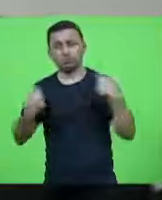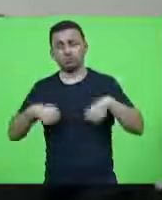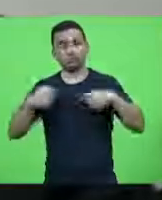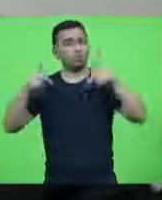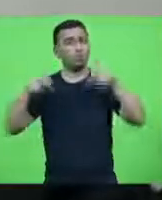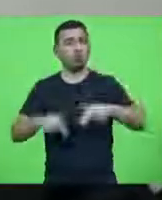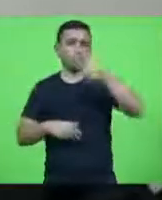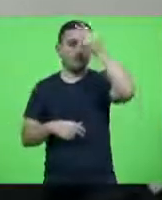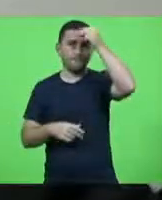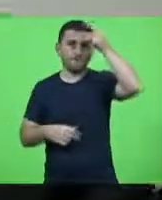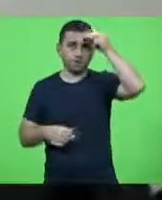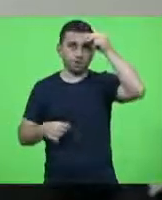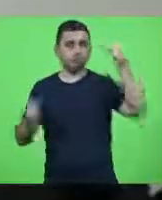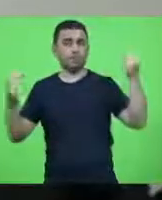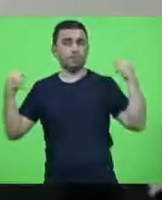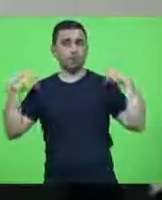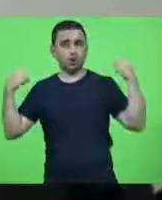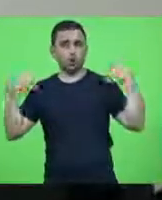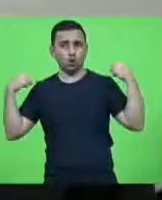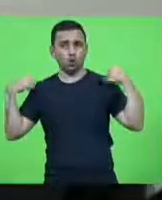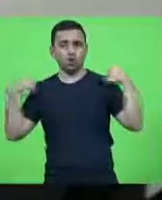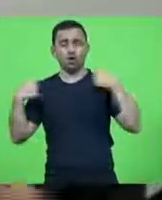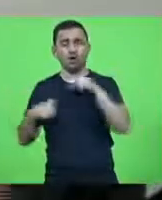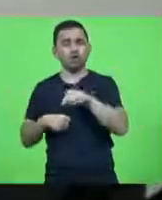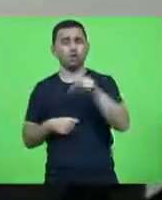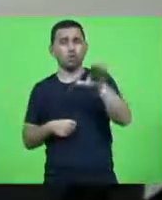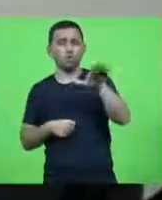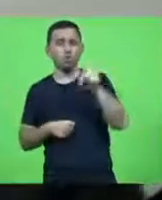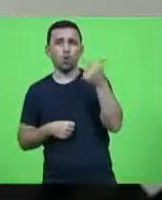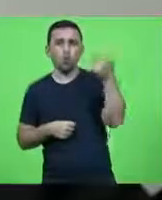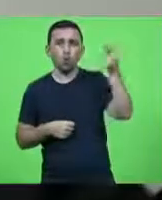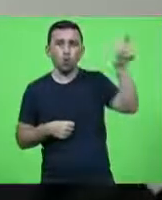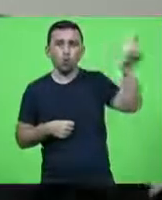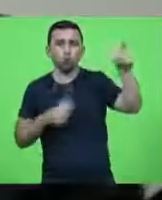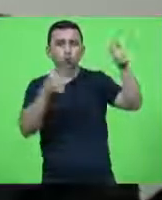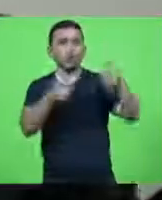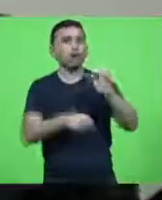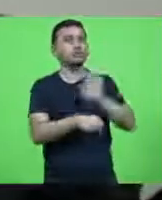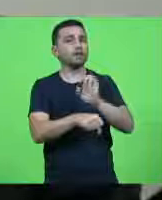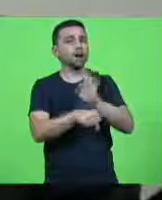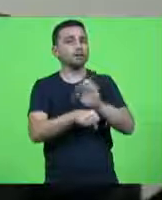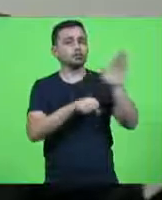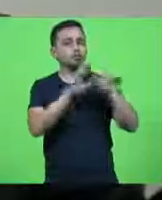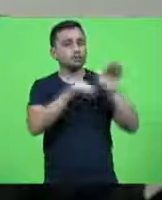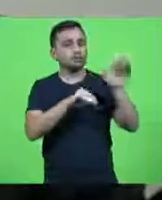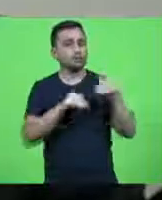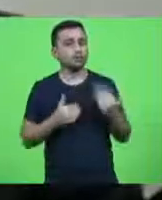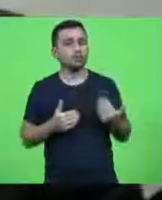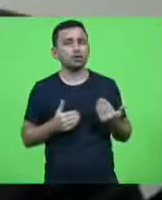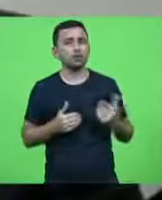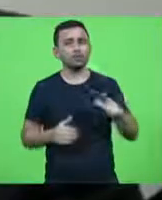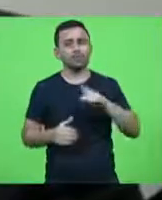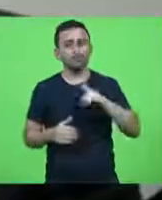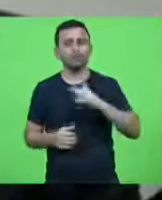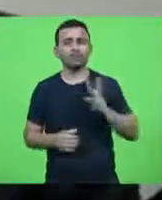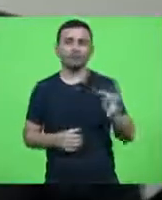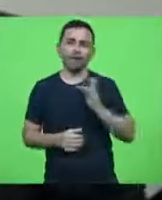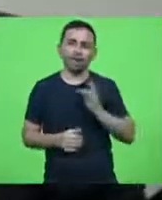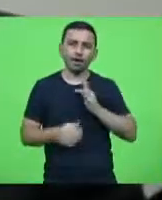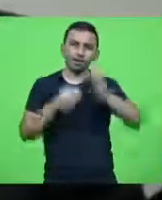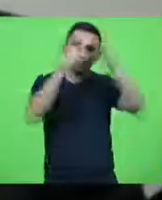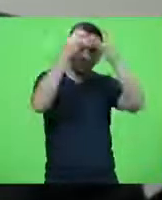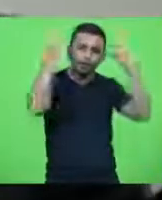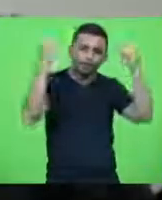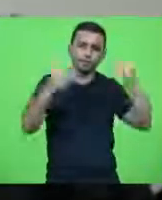um pacote de serviços de outros estados porque tem dois tipos de pacote um pacote dos profissionais vem os técnicos enfermagem vem